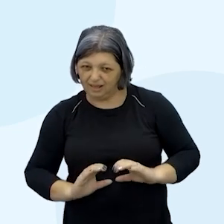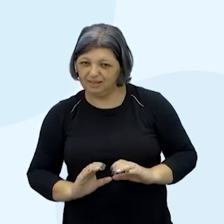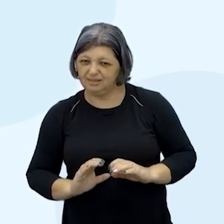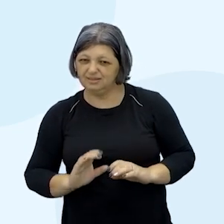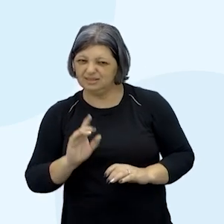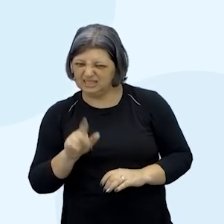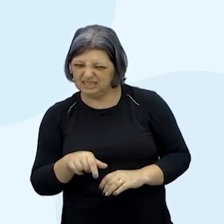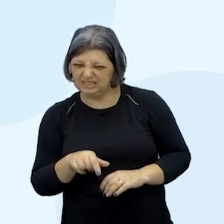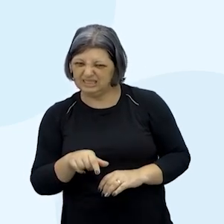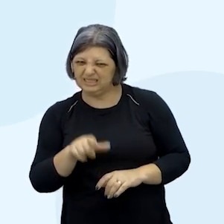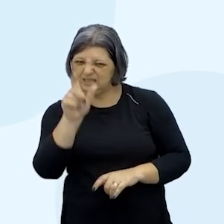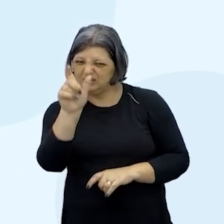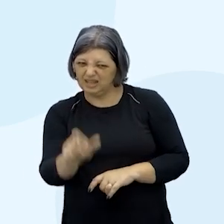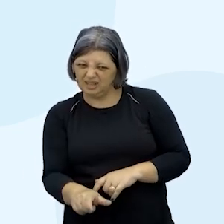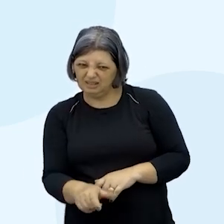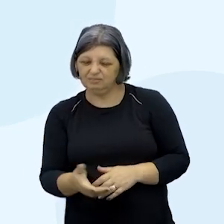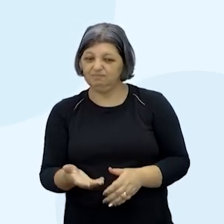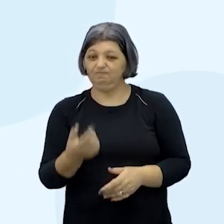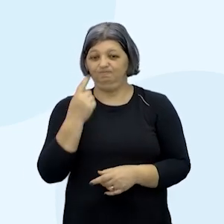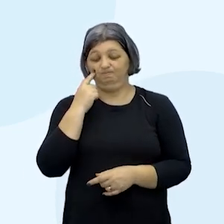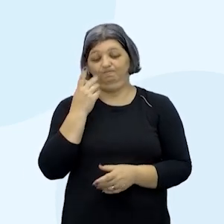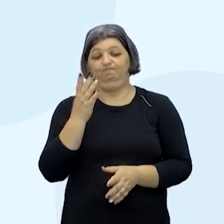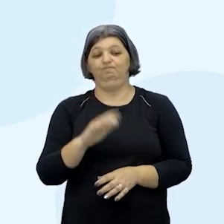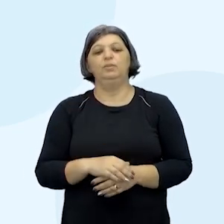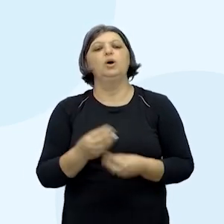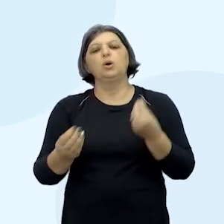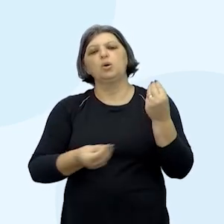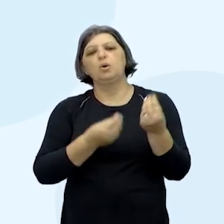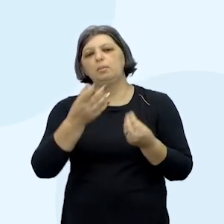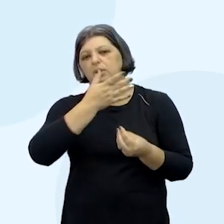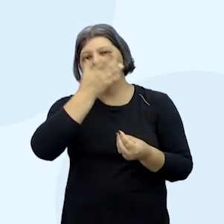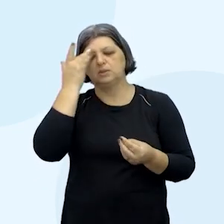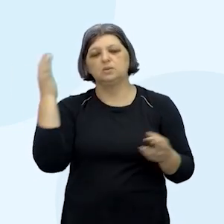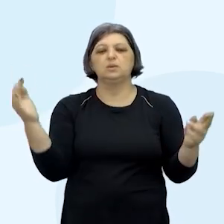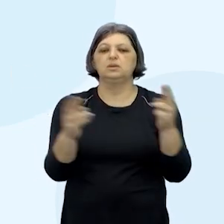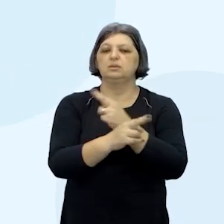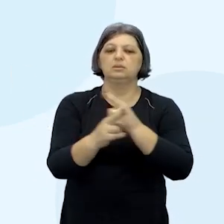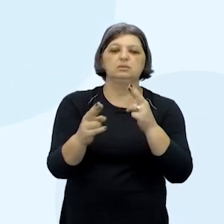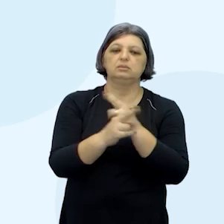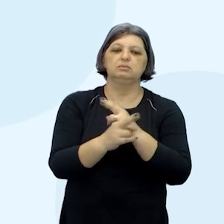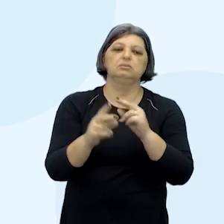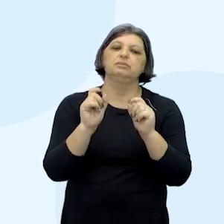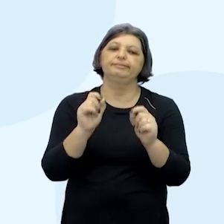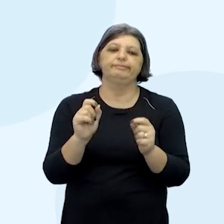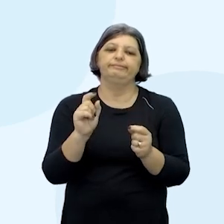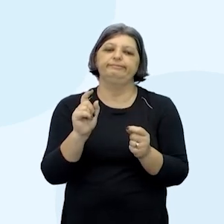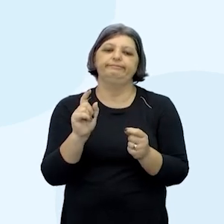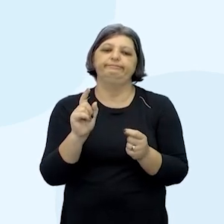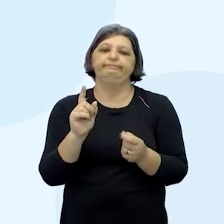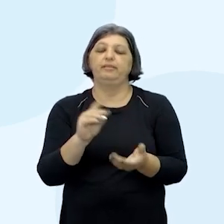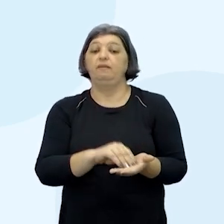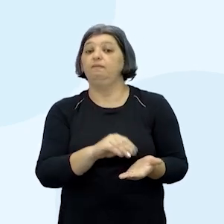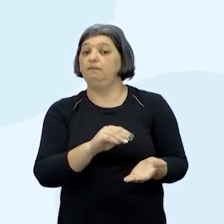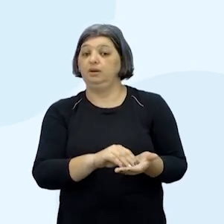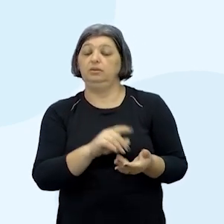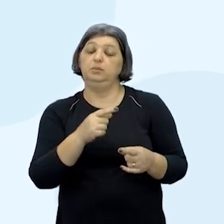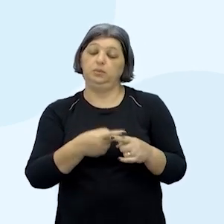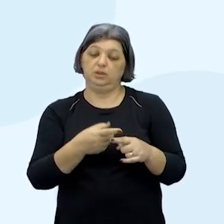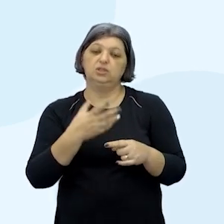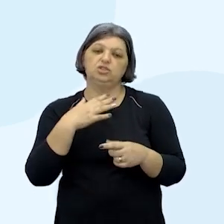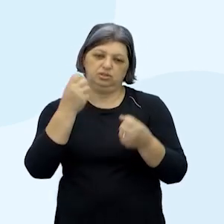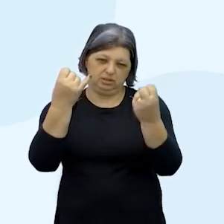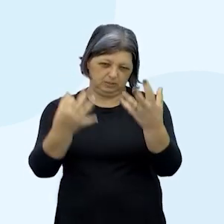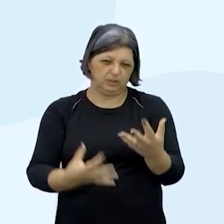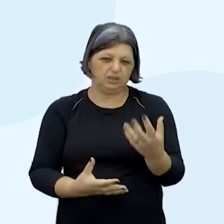caráter sim é complicado como as pessoas ao redor se relacionam com essa falha de caráter com a questão dos ciúmes que é o que eu acabei